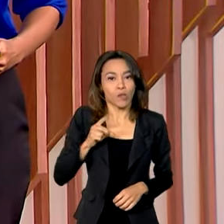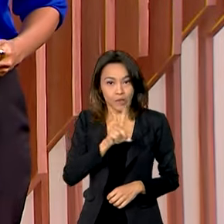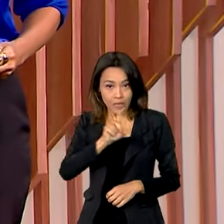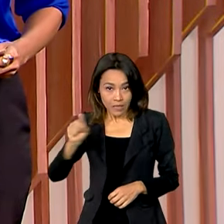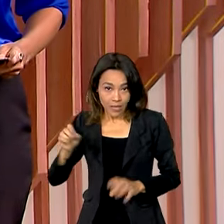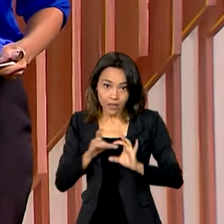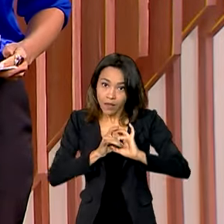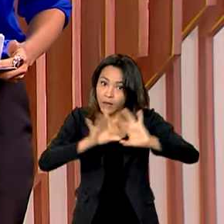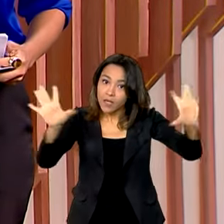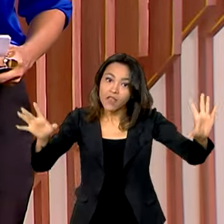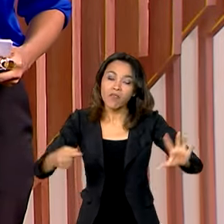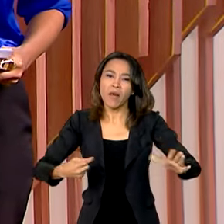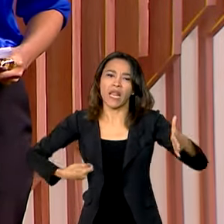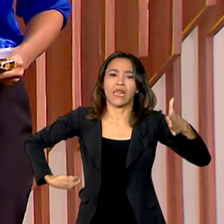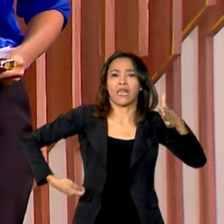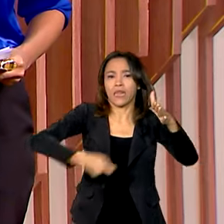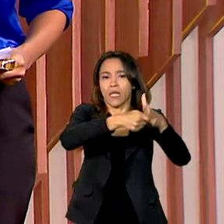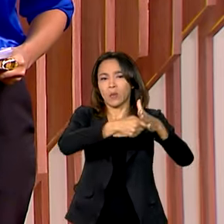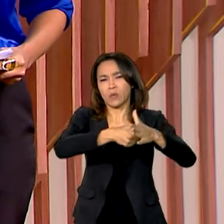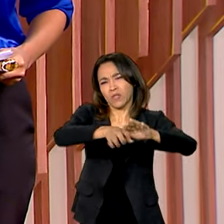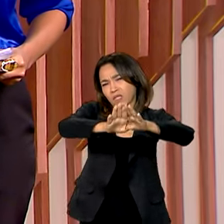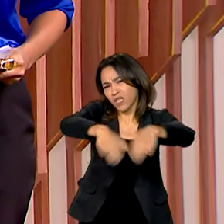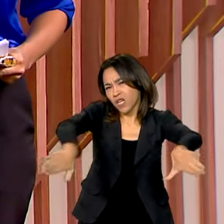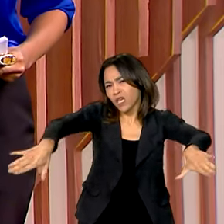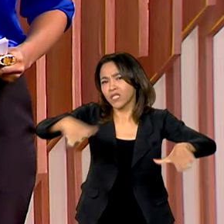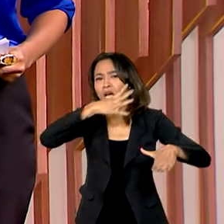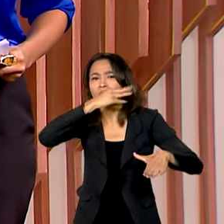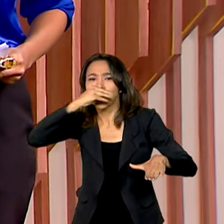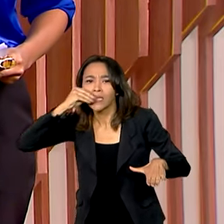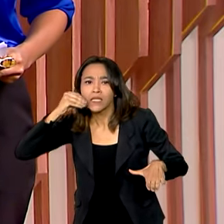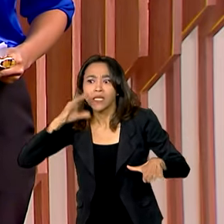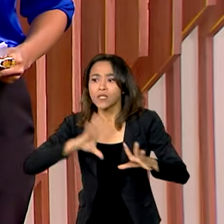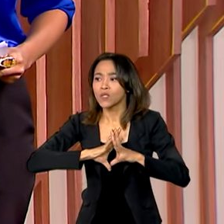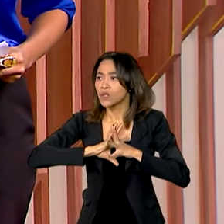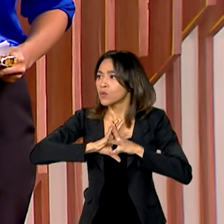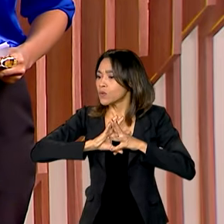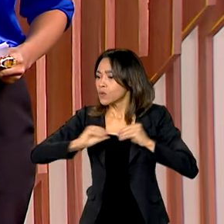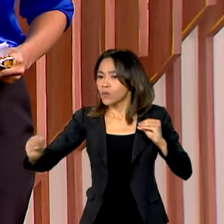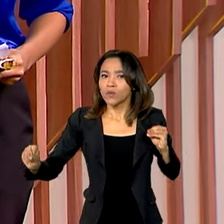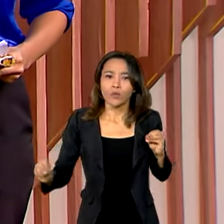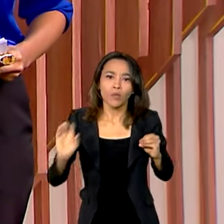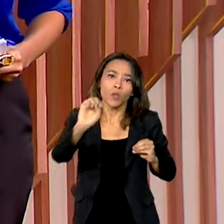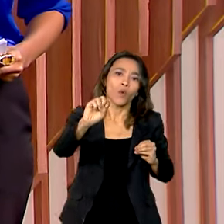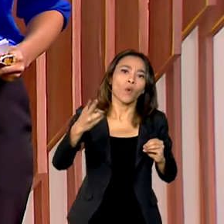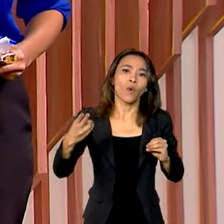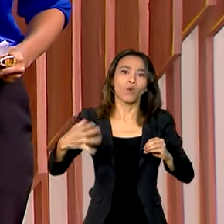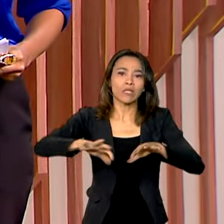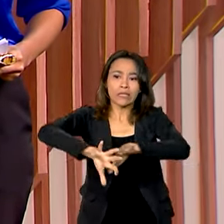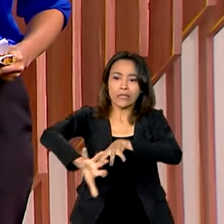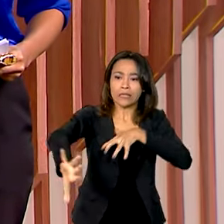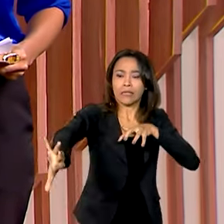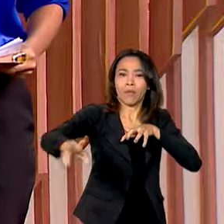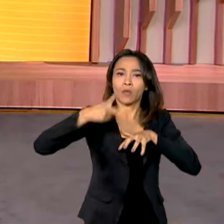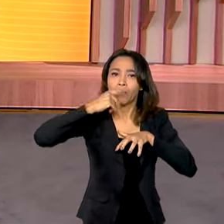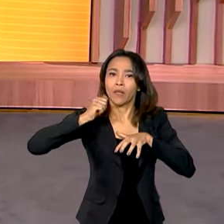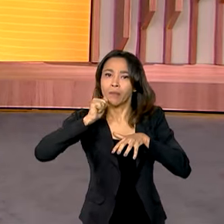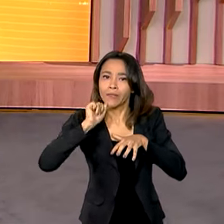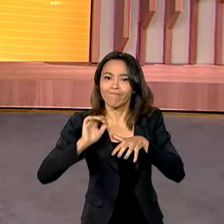disponível para receber denúncias de crianças e adolescentes desaparecidos ou separados dos pais.